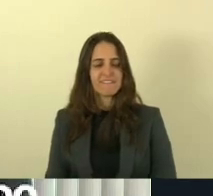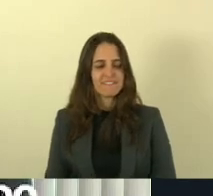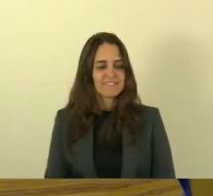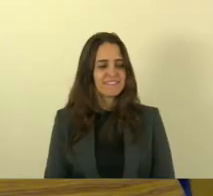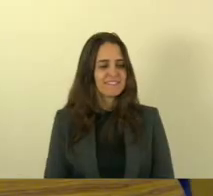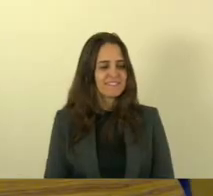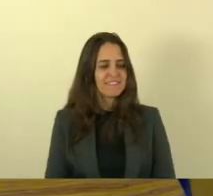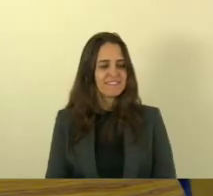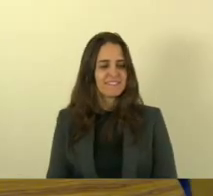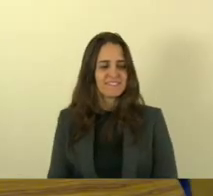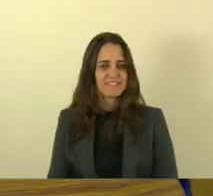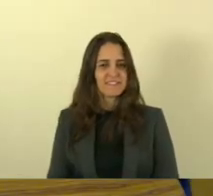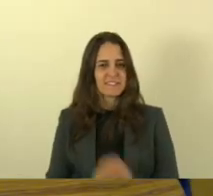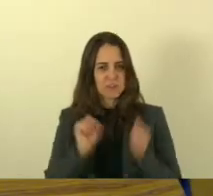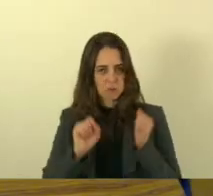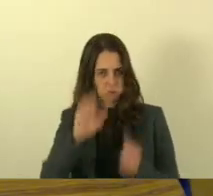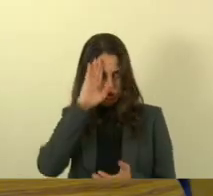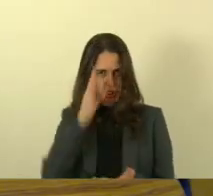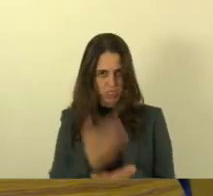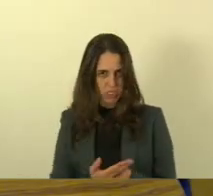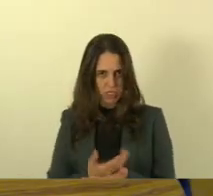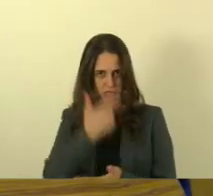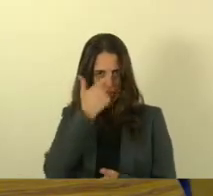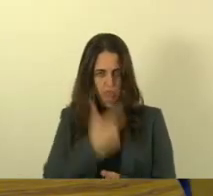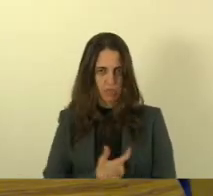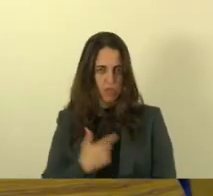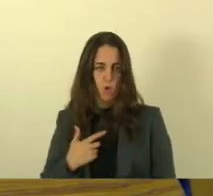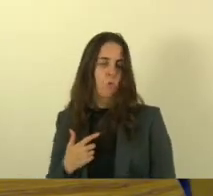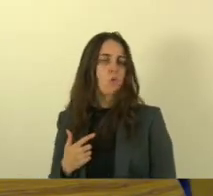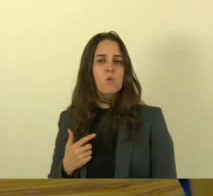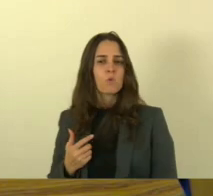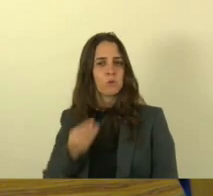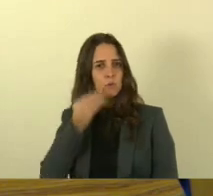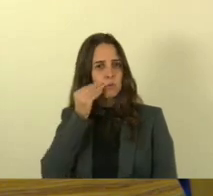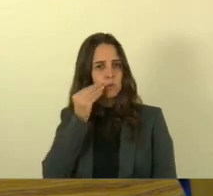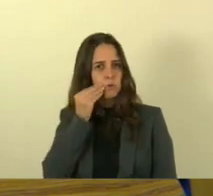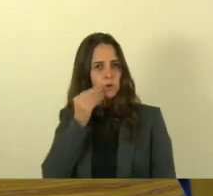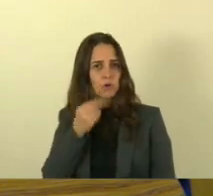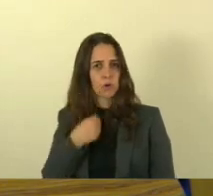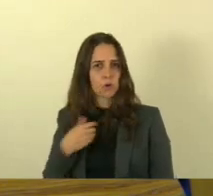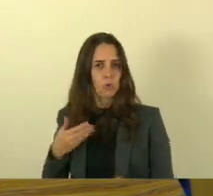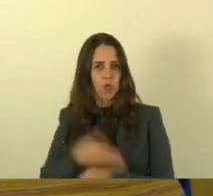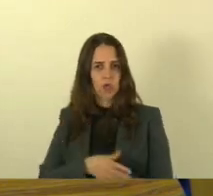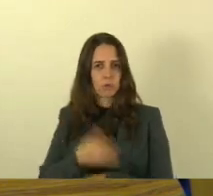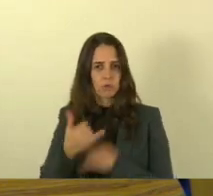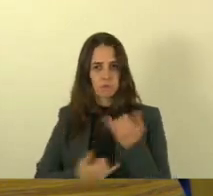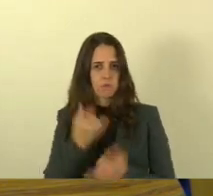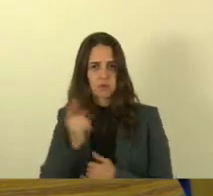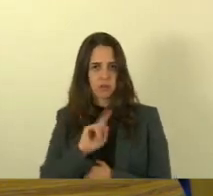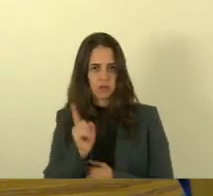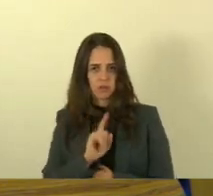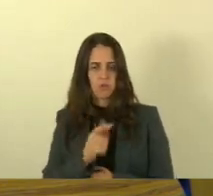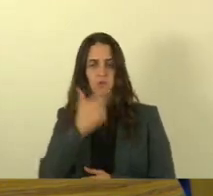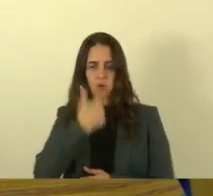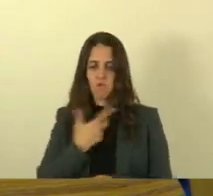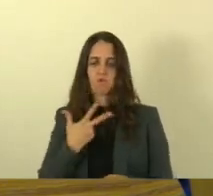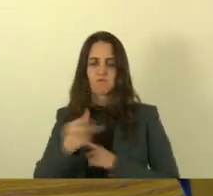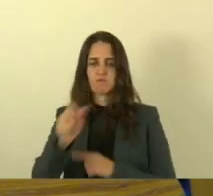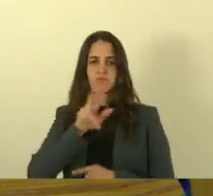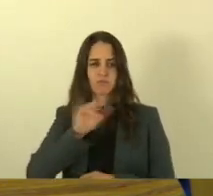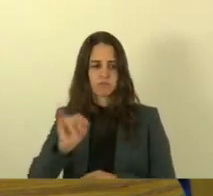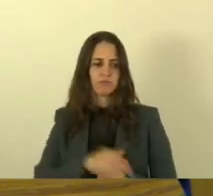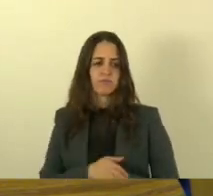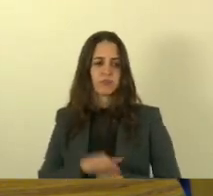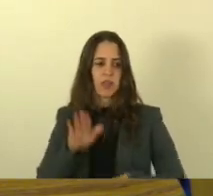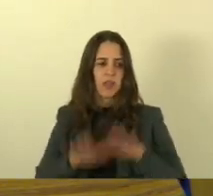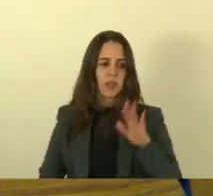aqui pode acreditar que nós não entramos para brincar nós entramos para ganhar aqui não entra para brincar não entra para ganhar às vezes tem